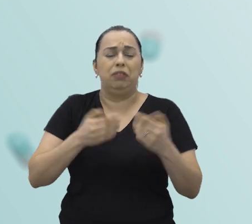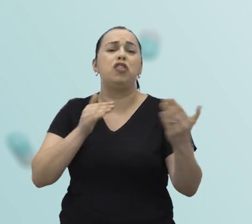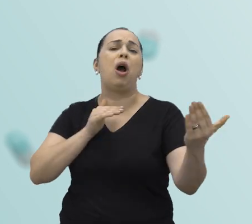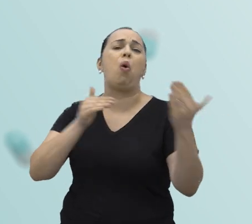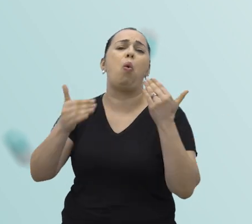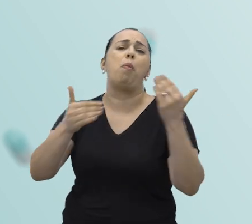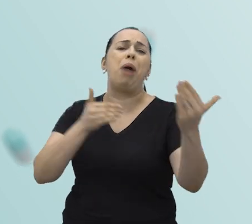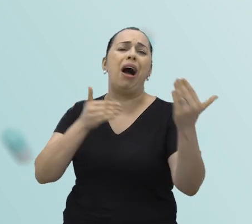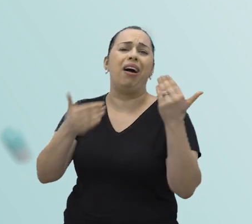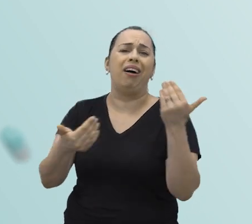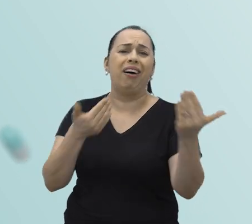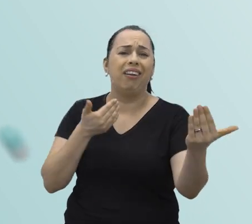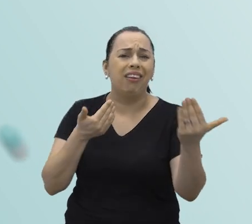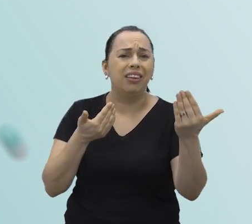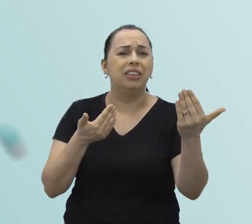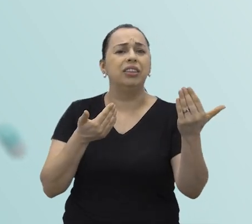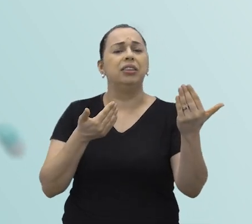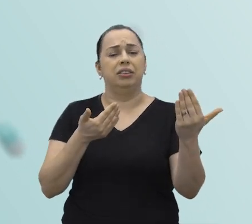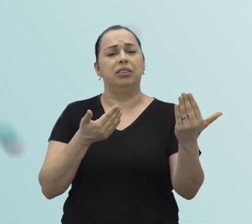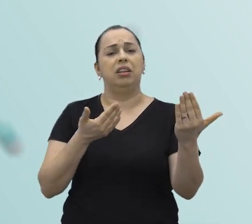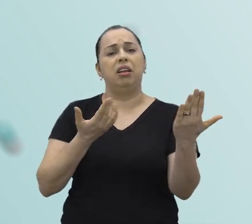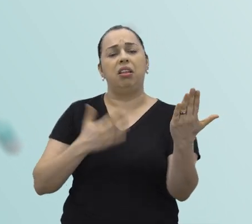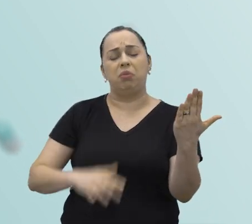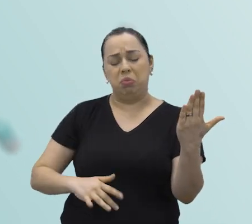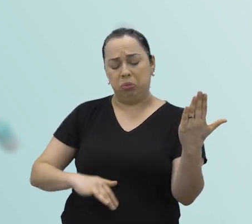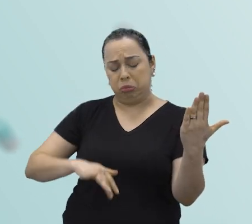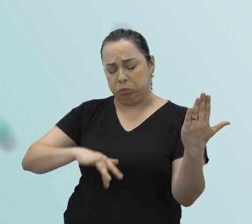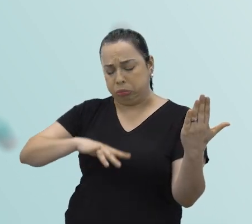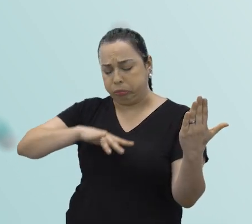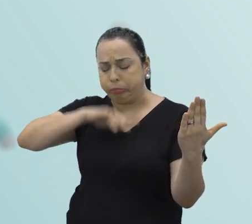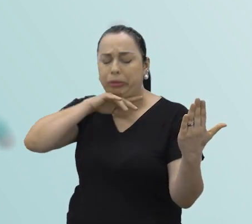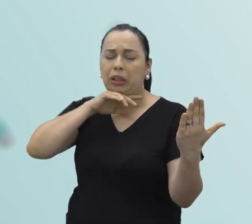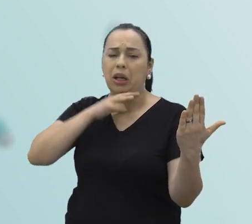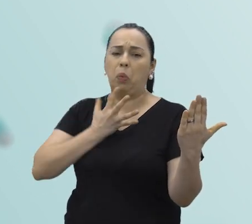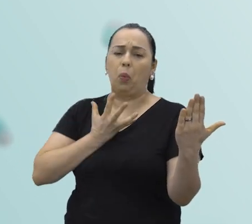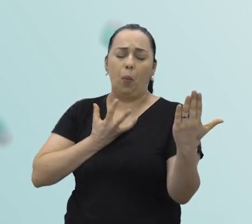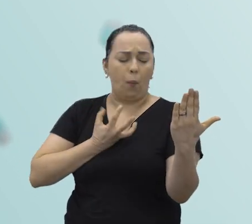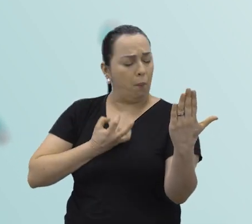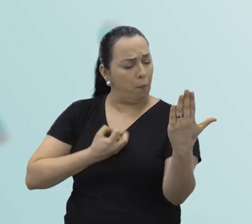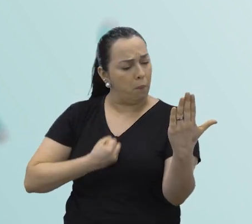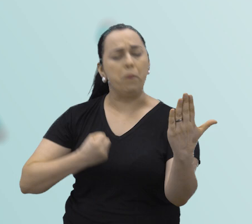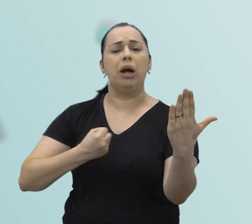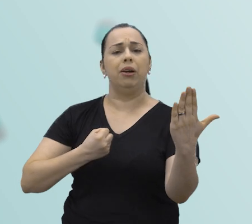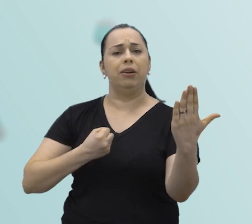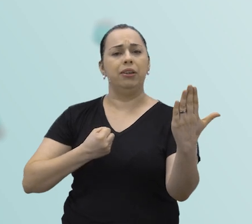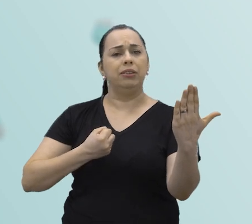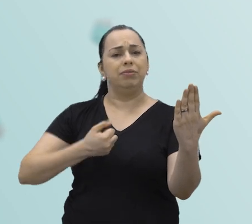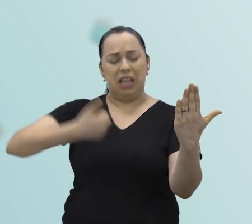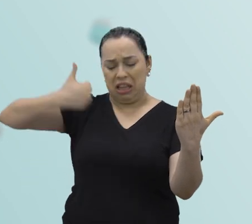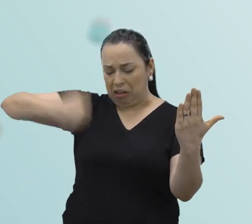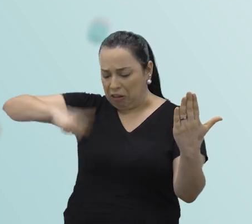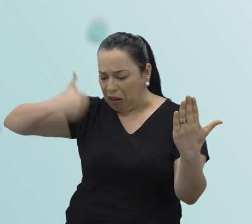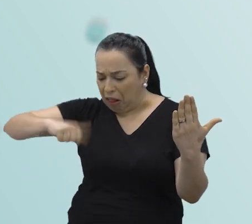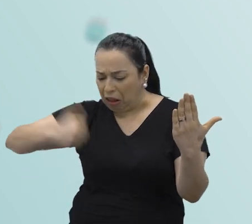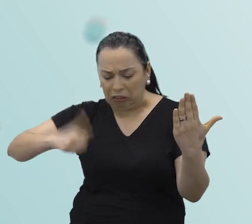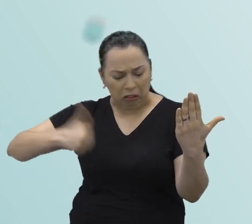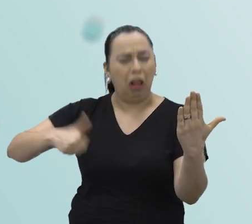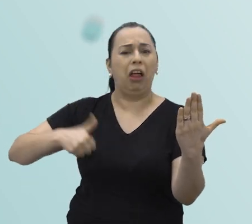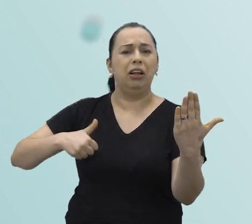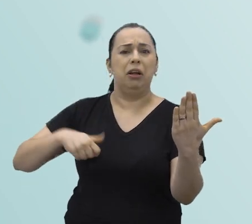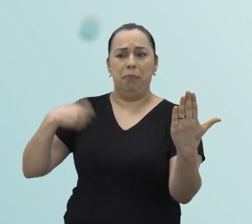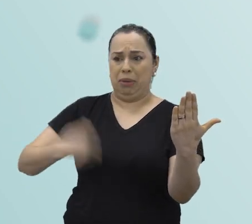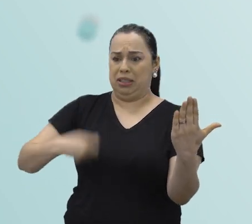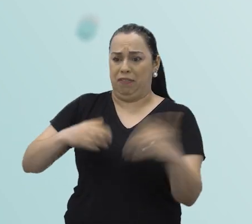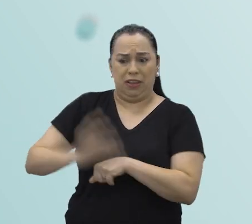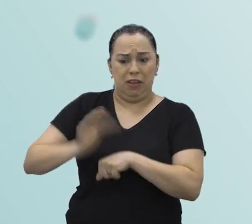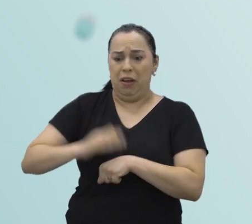que ela atingiu, isso vai gerando uma comparação, uma autocrítica, vai fazer com que a gente se sinta de ter